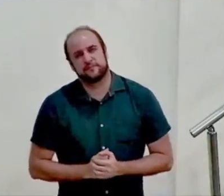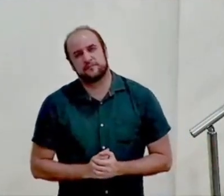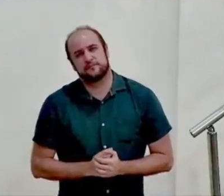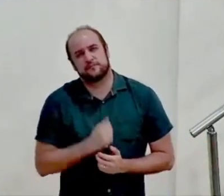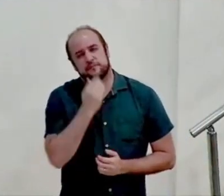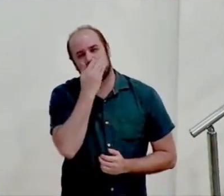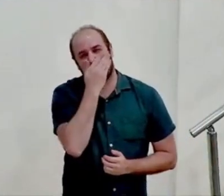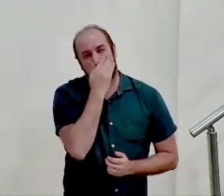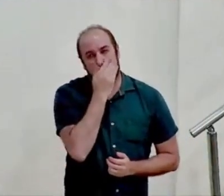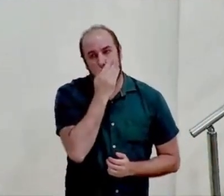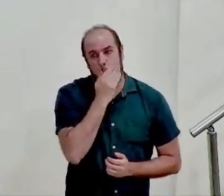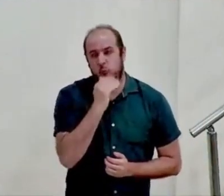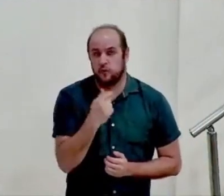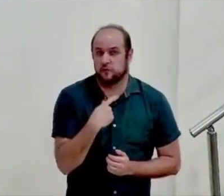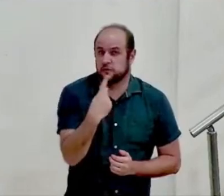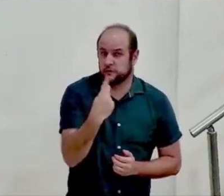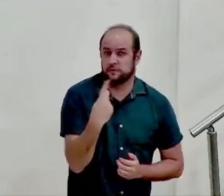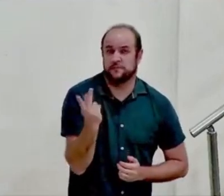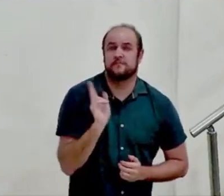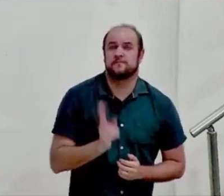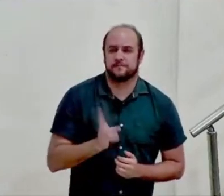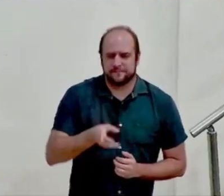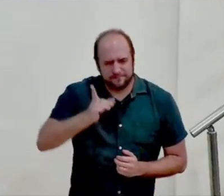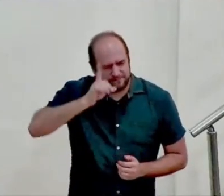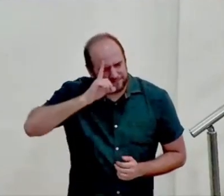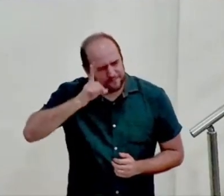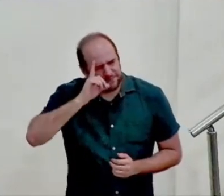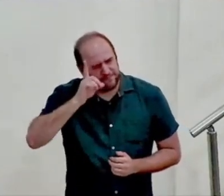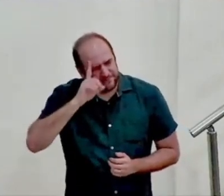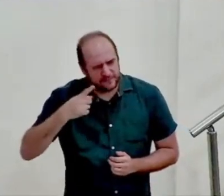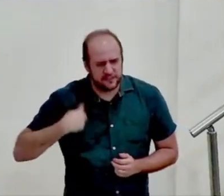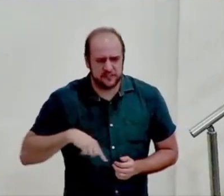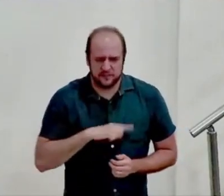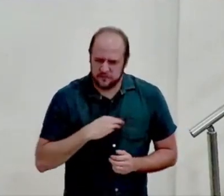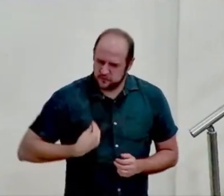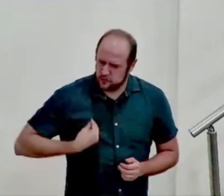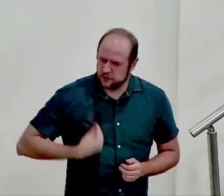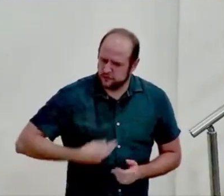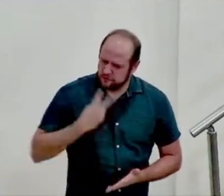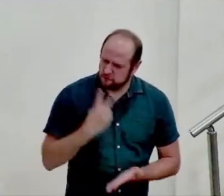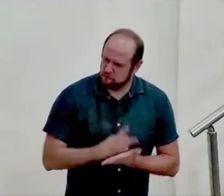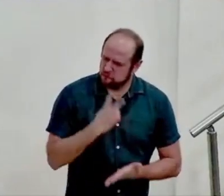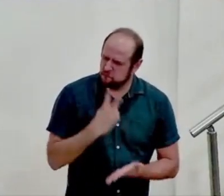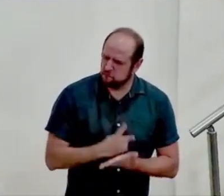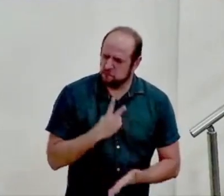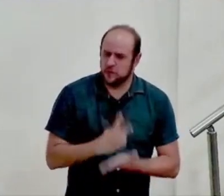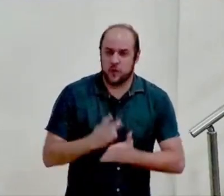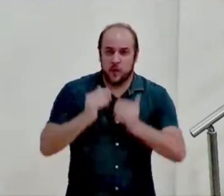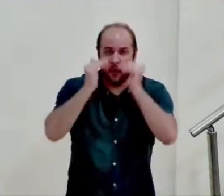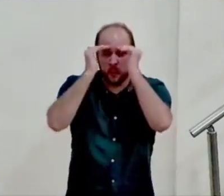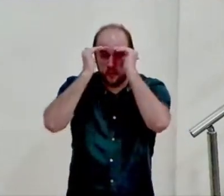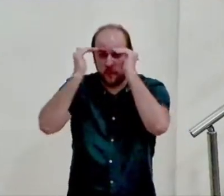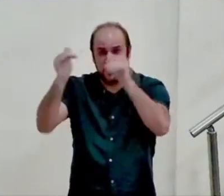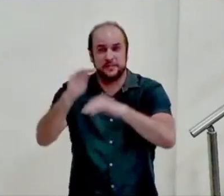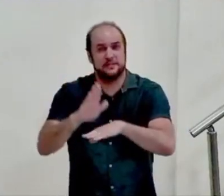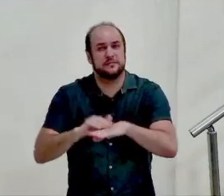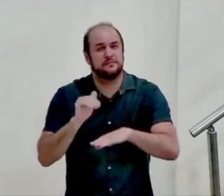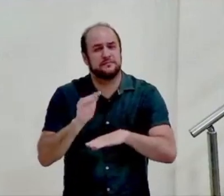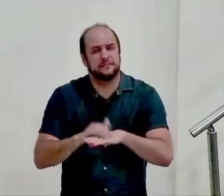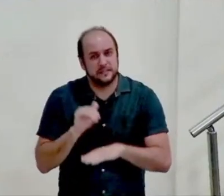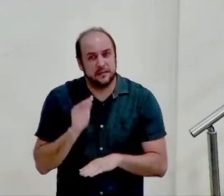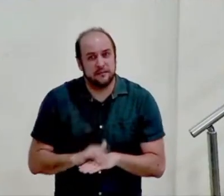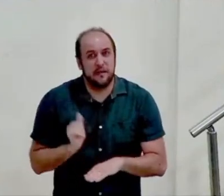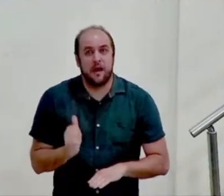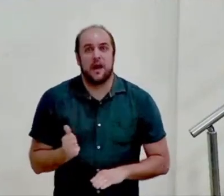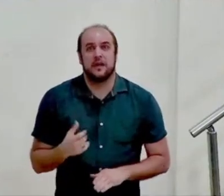portanto eu e você devemos buscar todos os dias da nossa vida incessantemente obedecer este chamado e nos